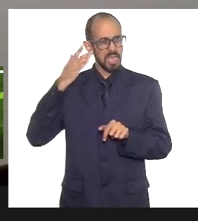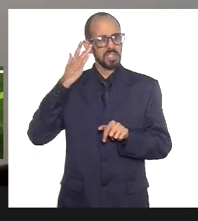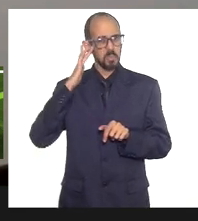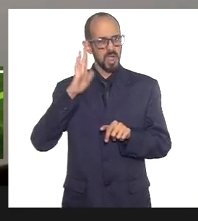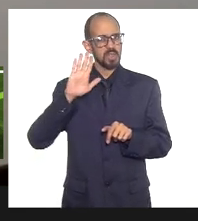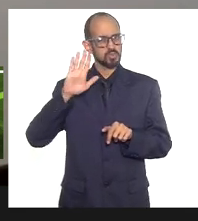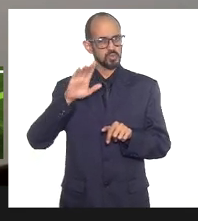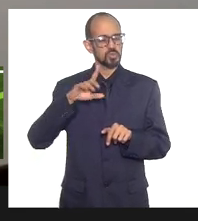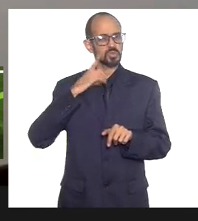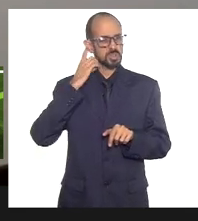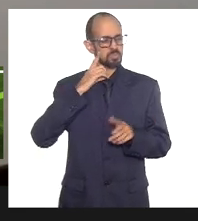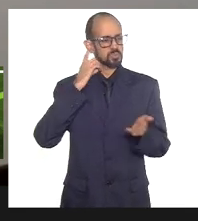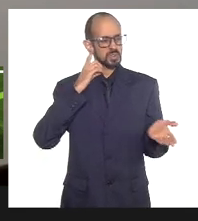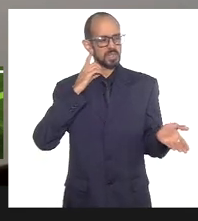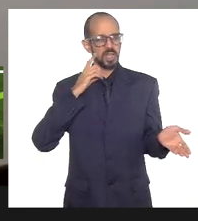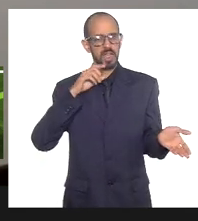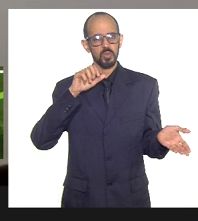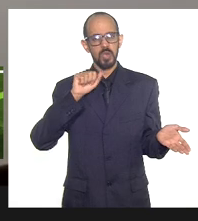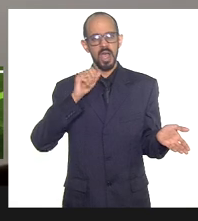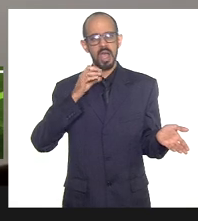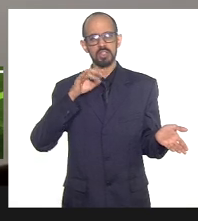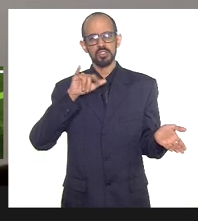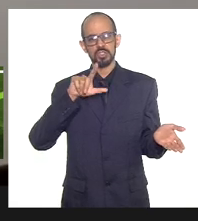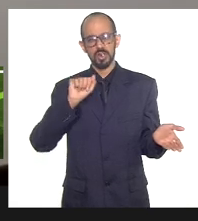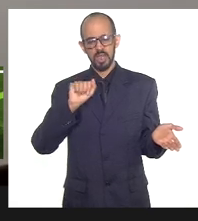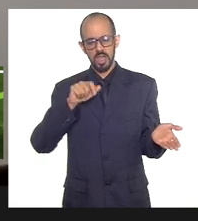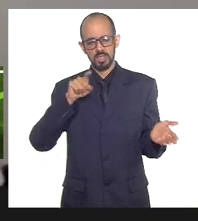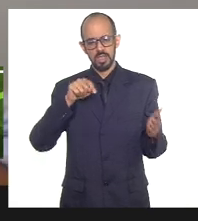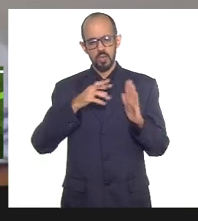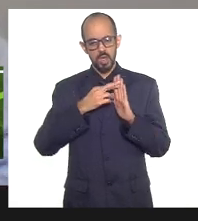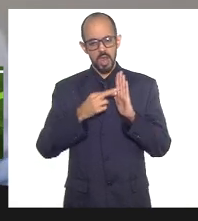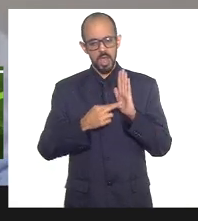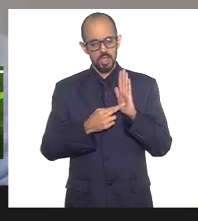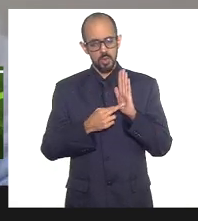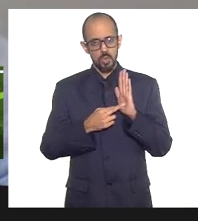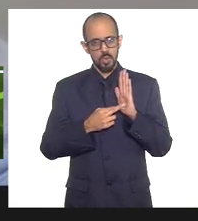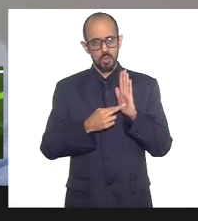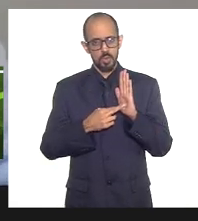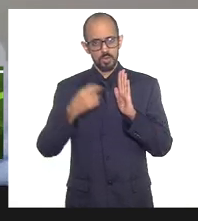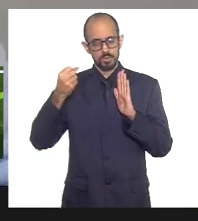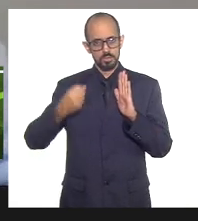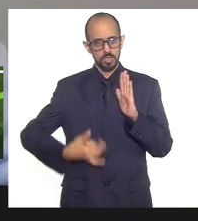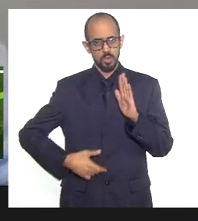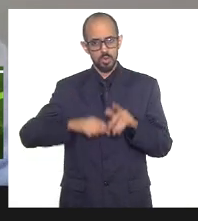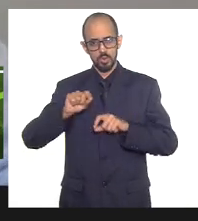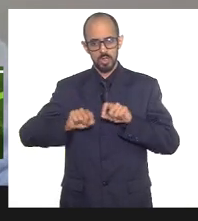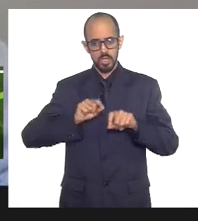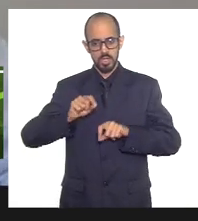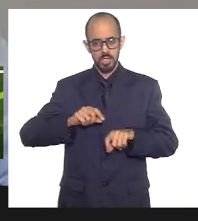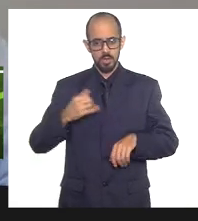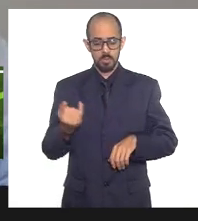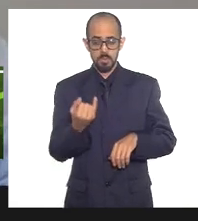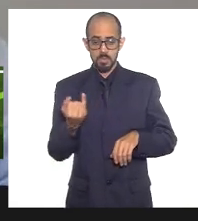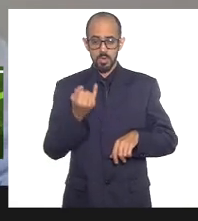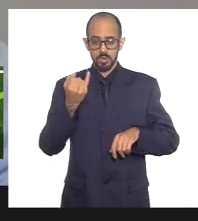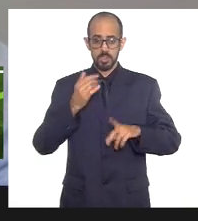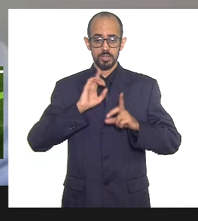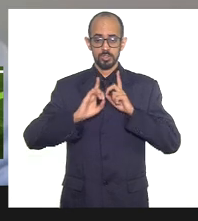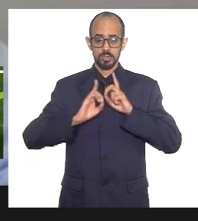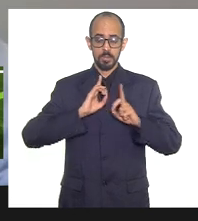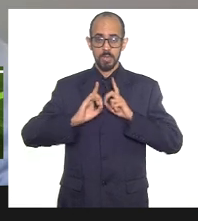pelo deputado Atila Nunes, relator aqui da CPI, que é a importância da interlocução e do debate